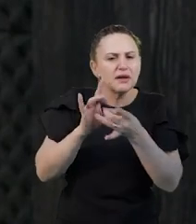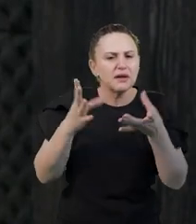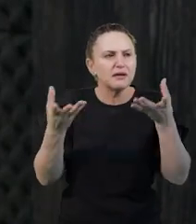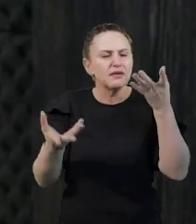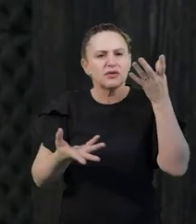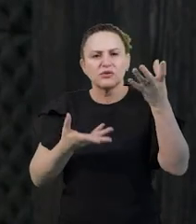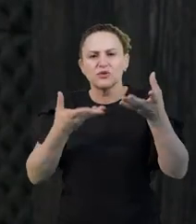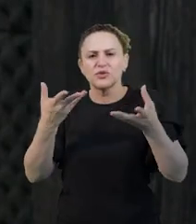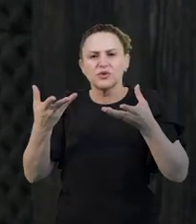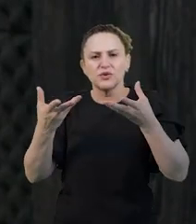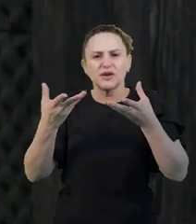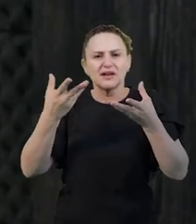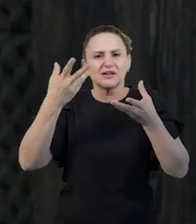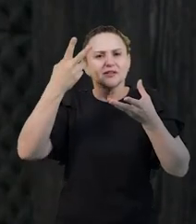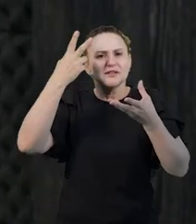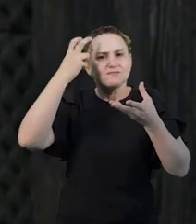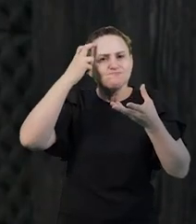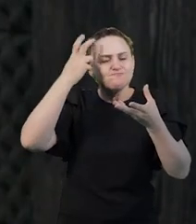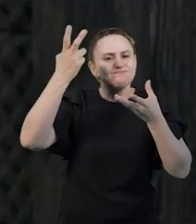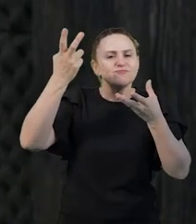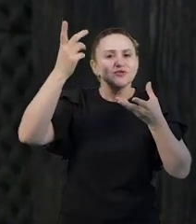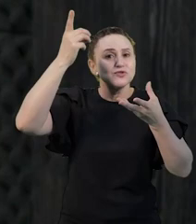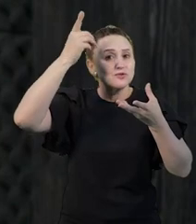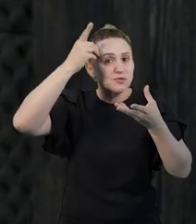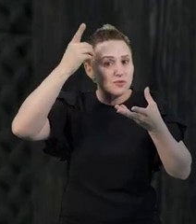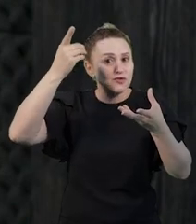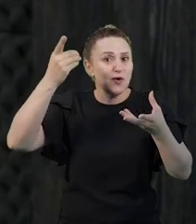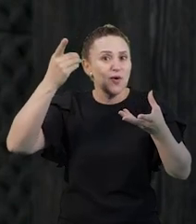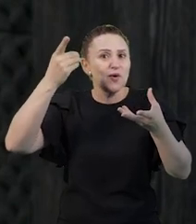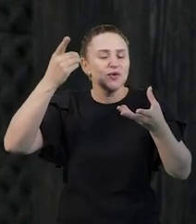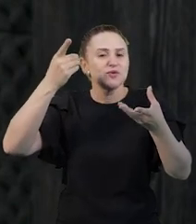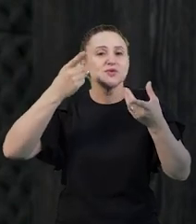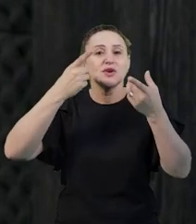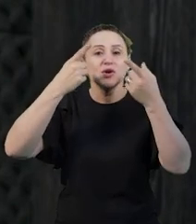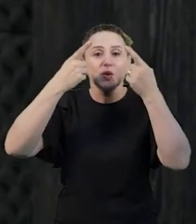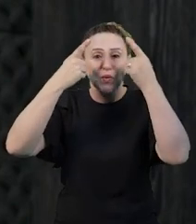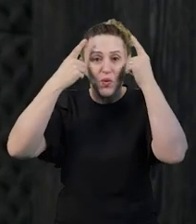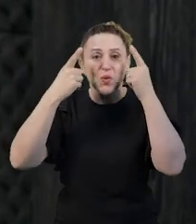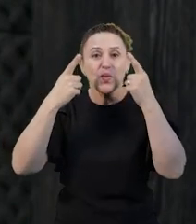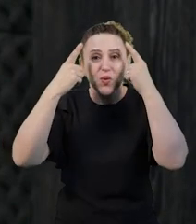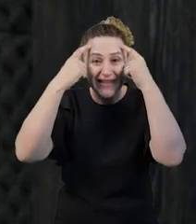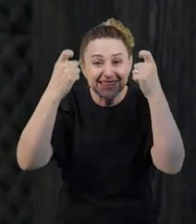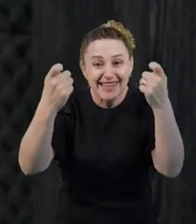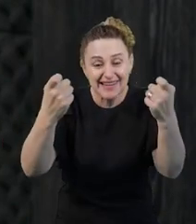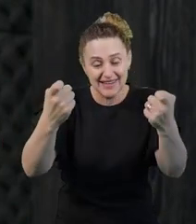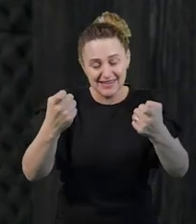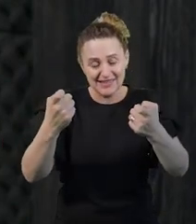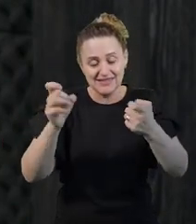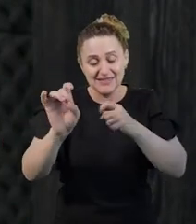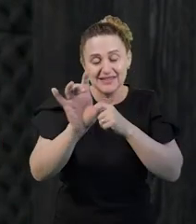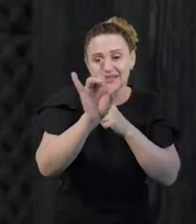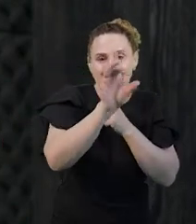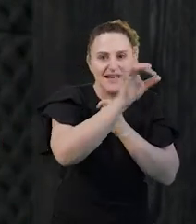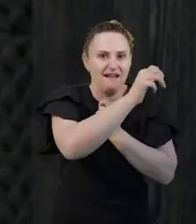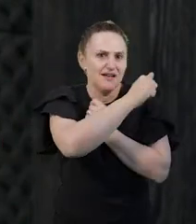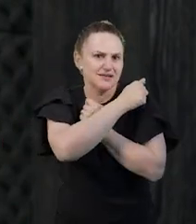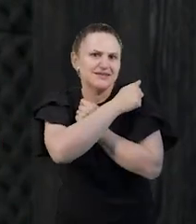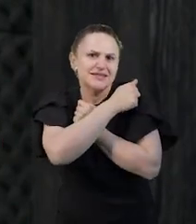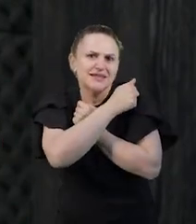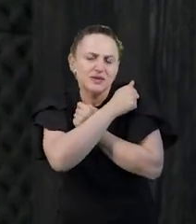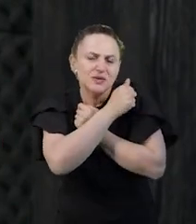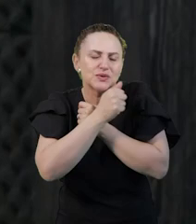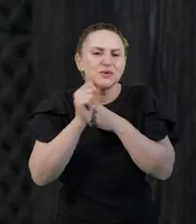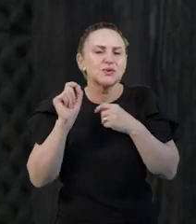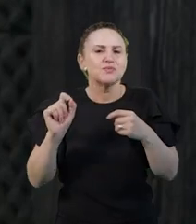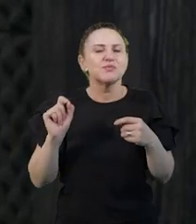vamos dizer assim, o interesse pelo próprio estudante naquele assunto da matemática, porque nós